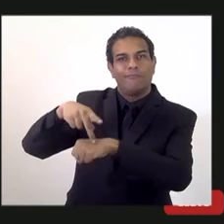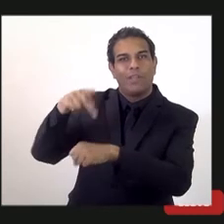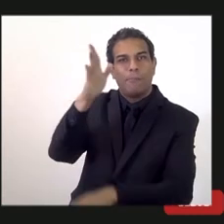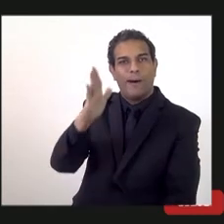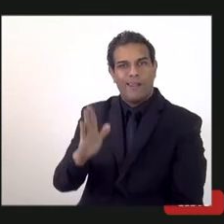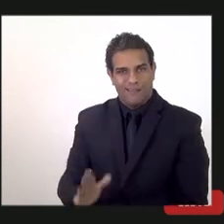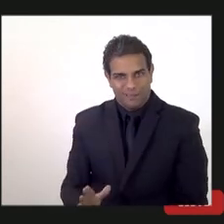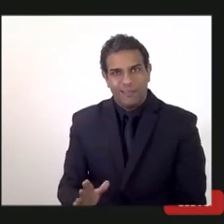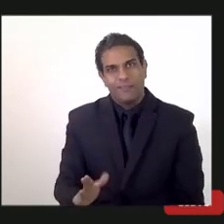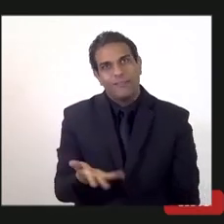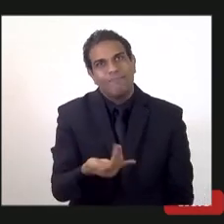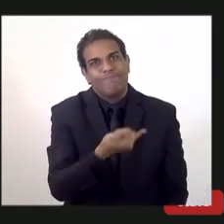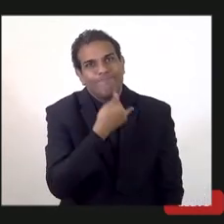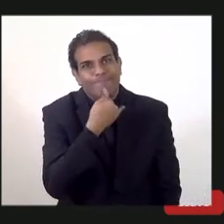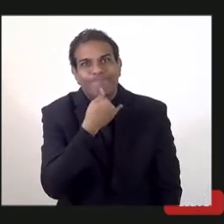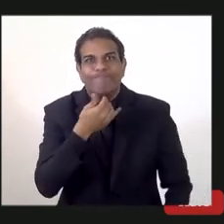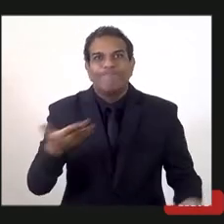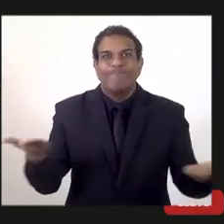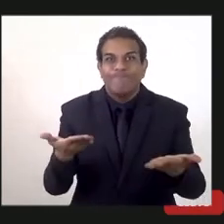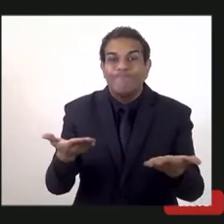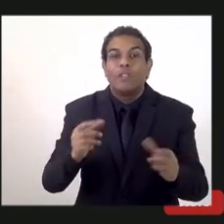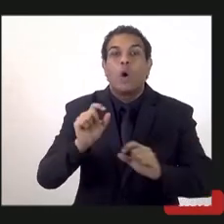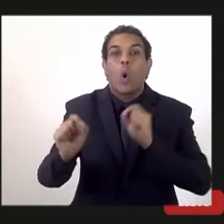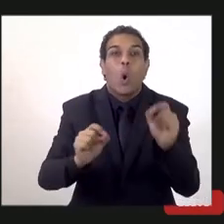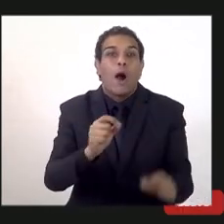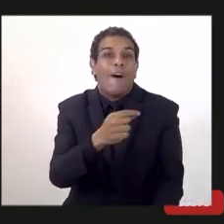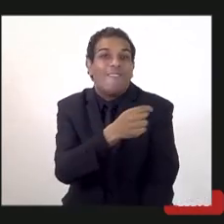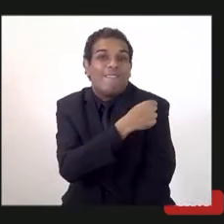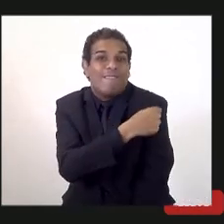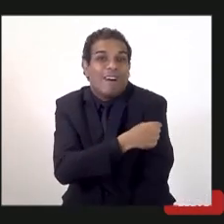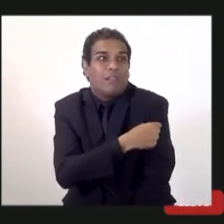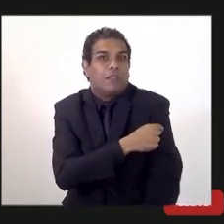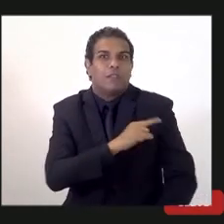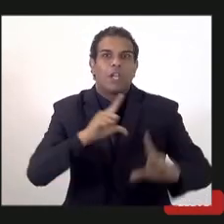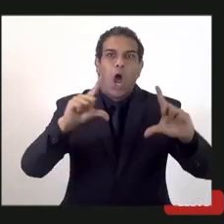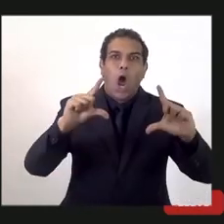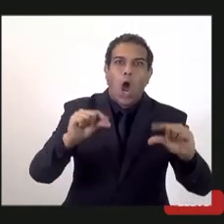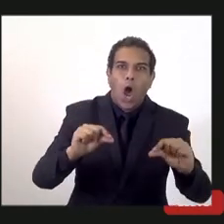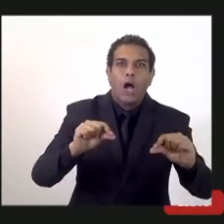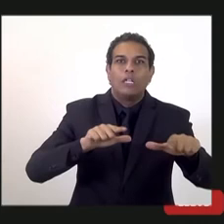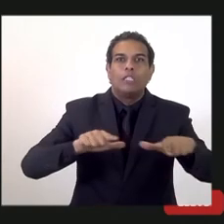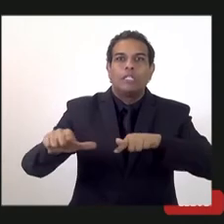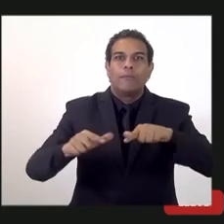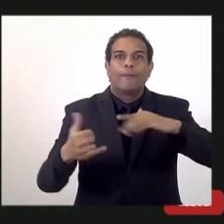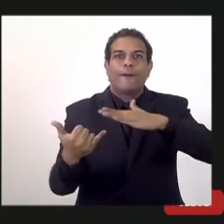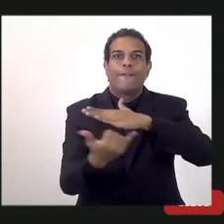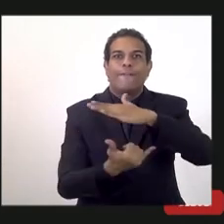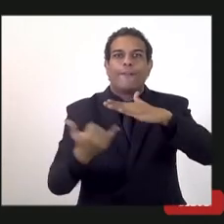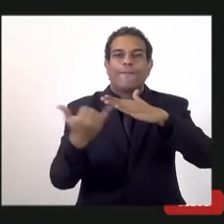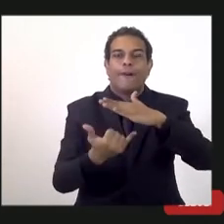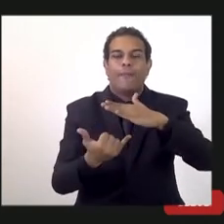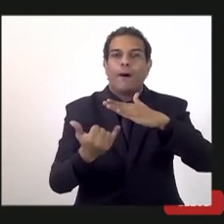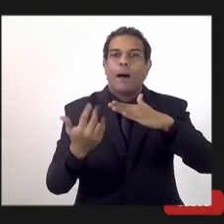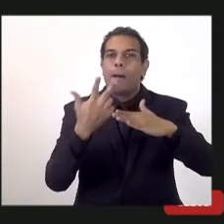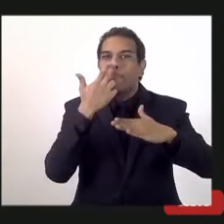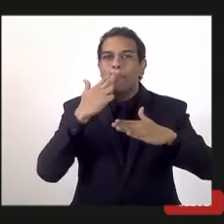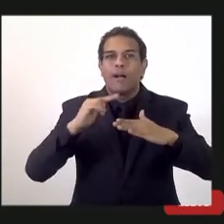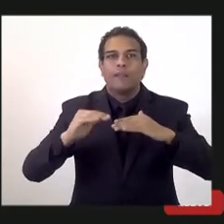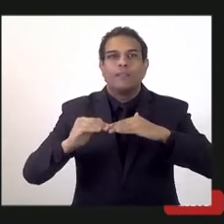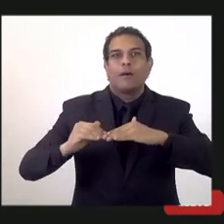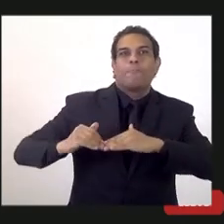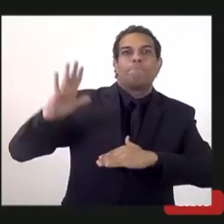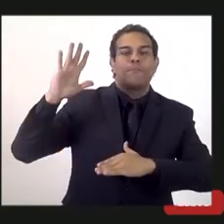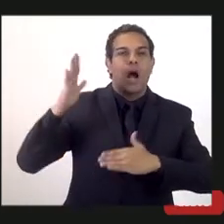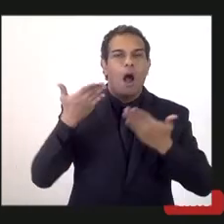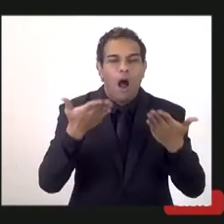de junho e infelizmente no momento que a vacina começa a desacelerar e a informalidade começa a acelerar de novo. Então, assim, você tem um processo de